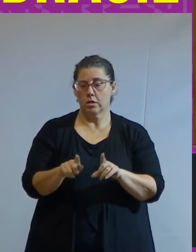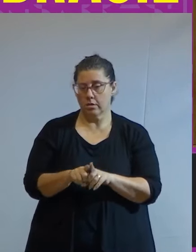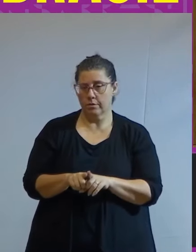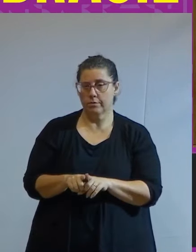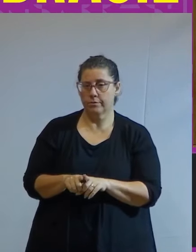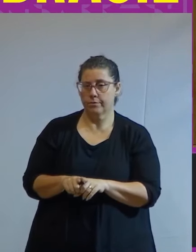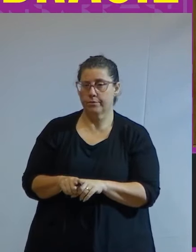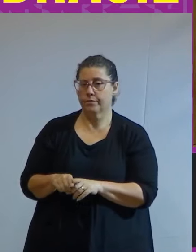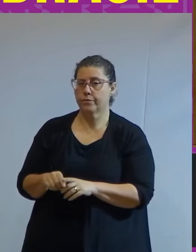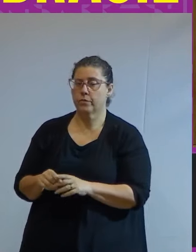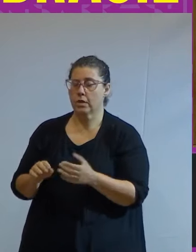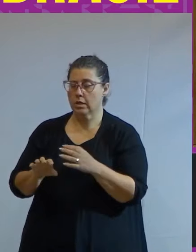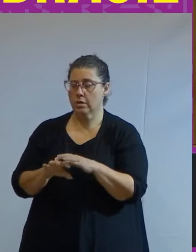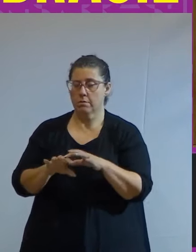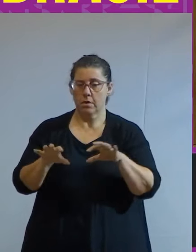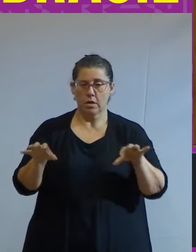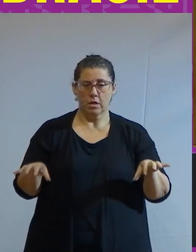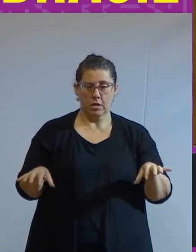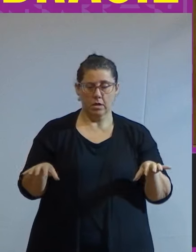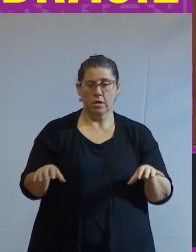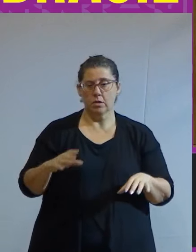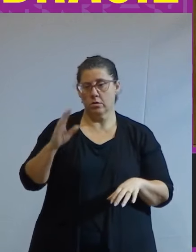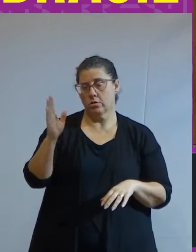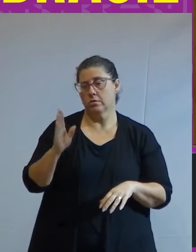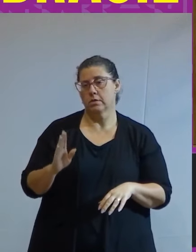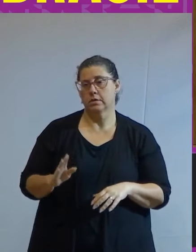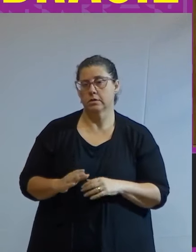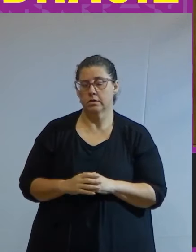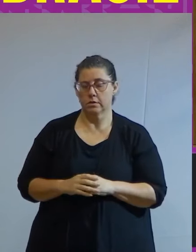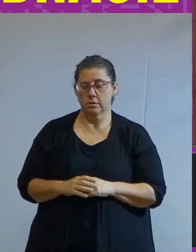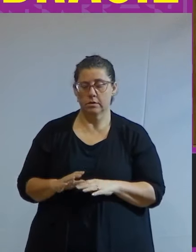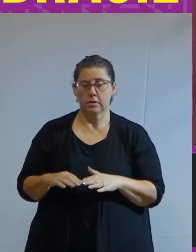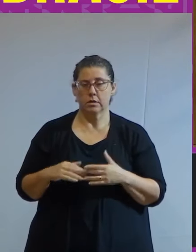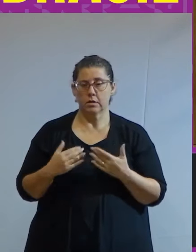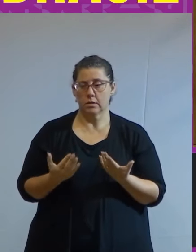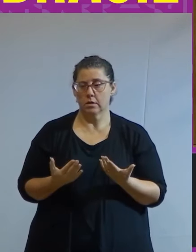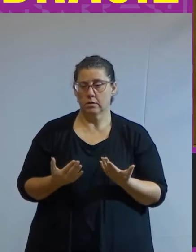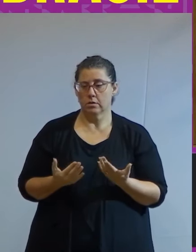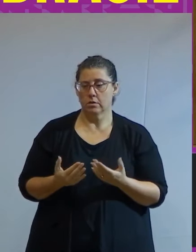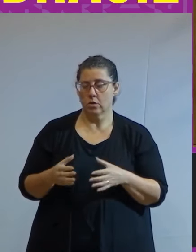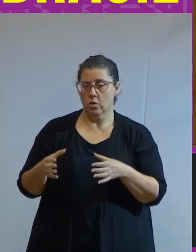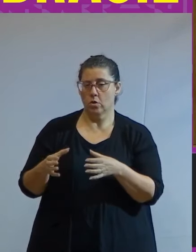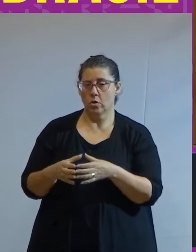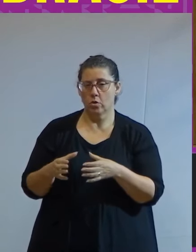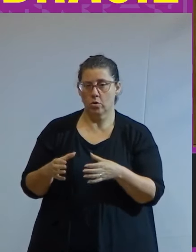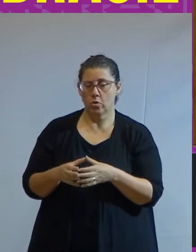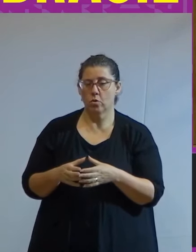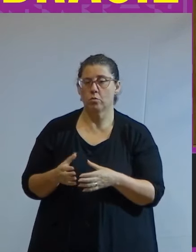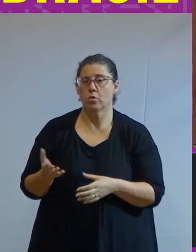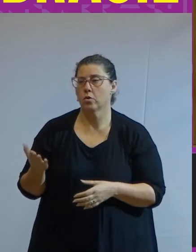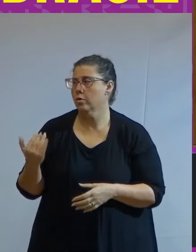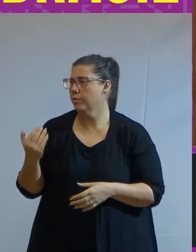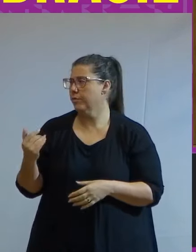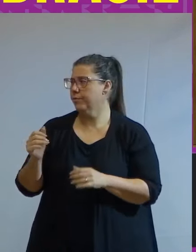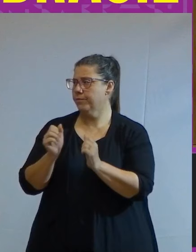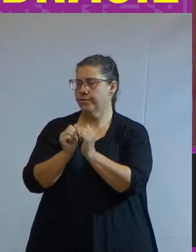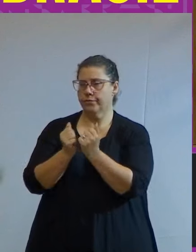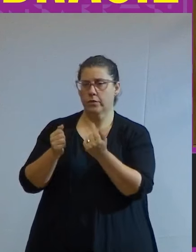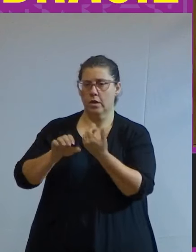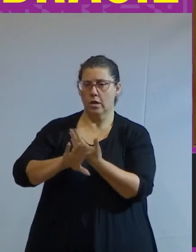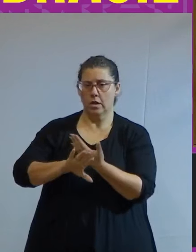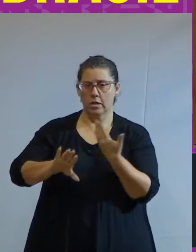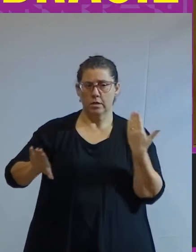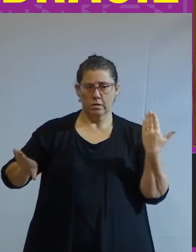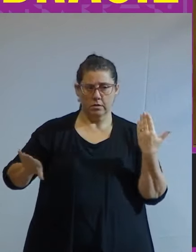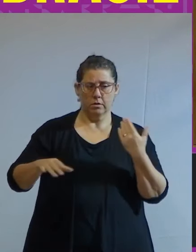opção do Brasil pelos latifúndios assim a legião de ex-escravos afastada da nascente